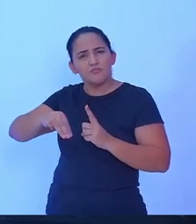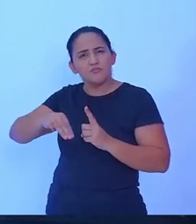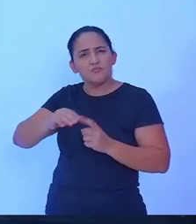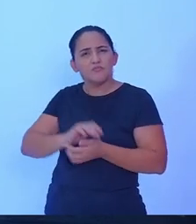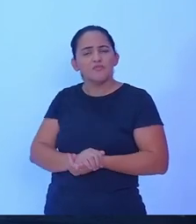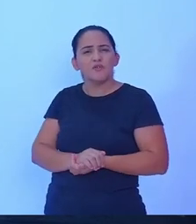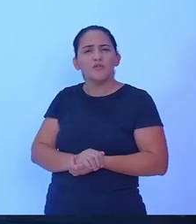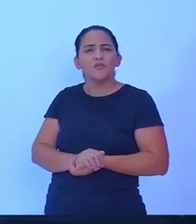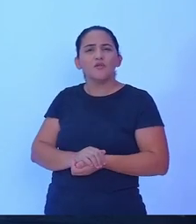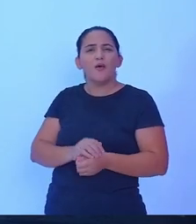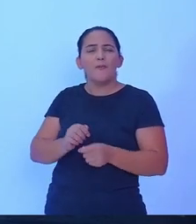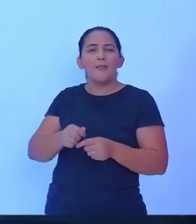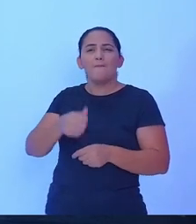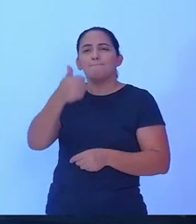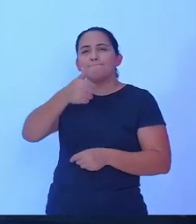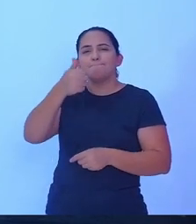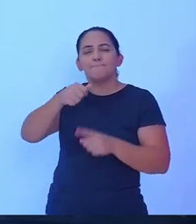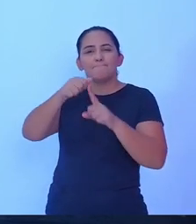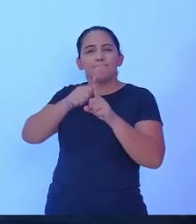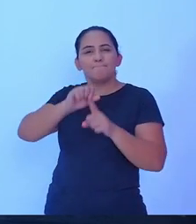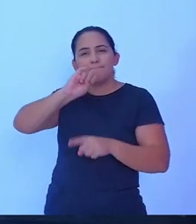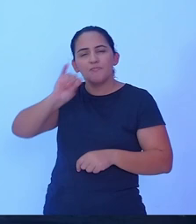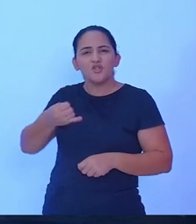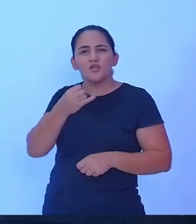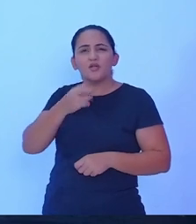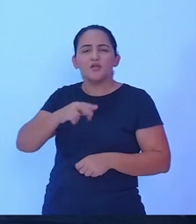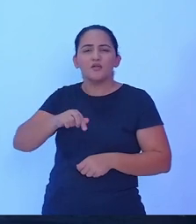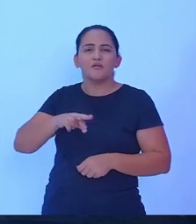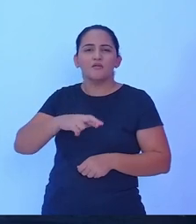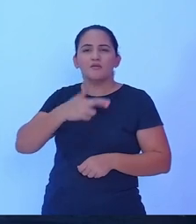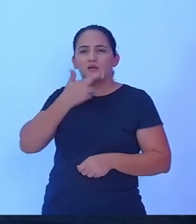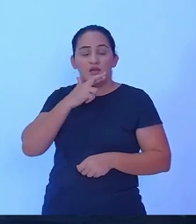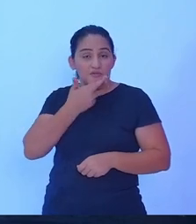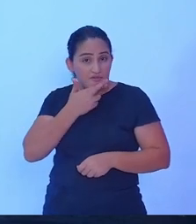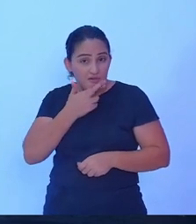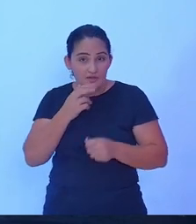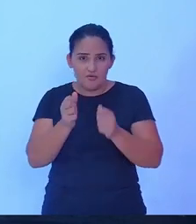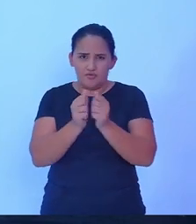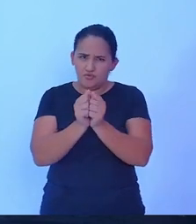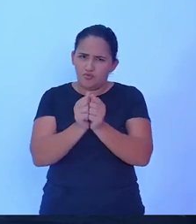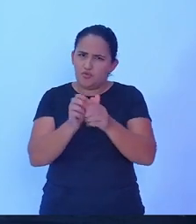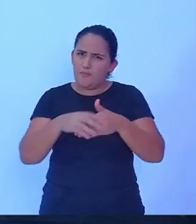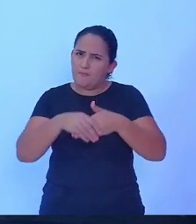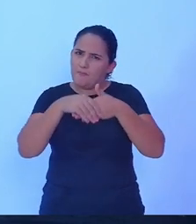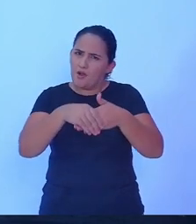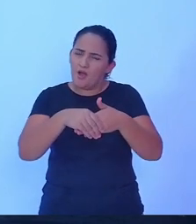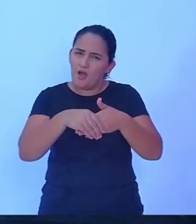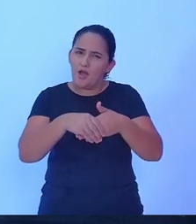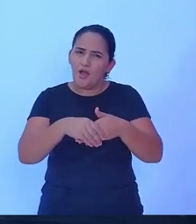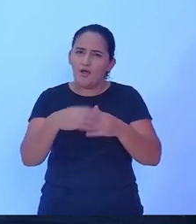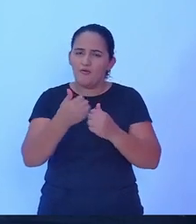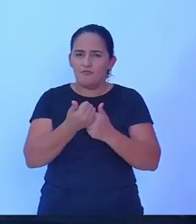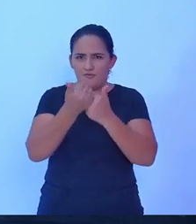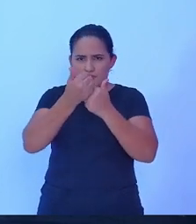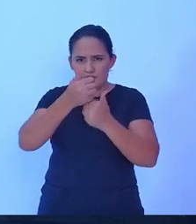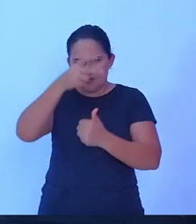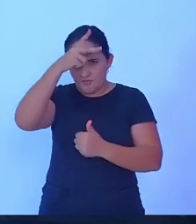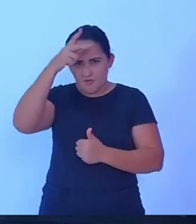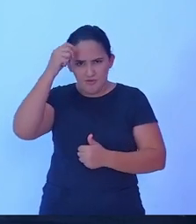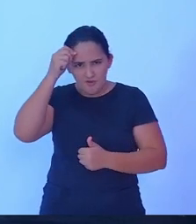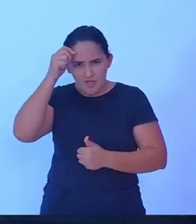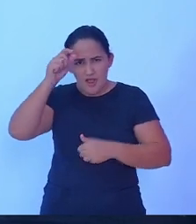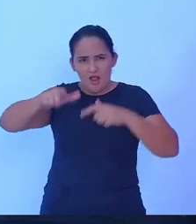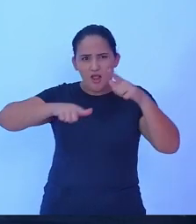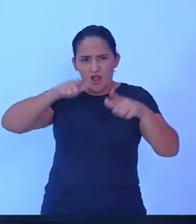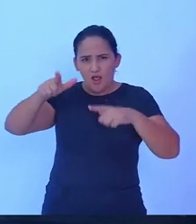1º de janeiro de 2025 junto com o Rafael Godoy estaremos de mão dada prefeito e vice para trabalhar para os